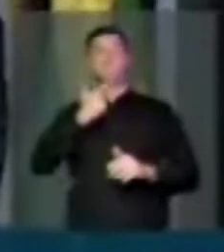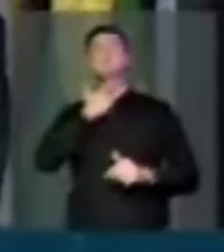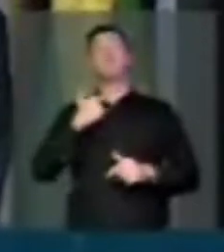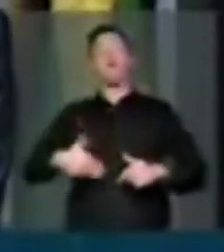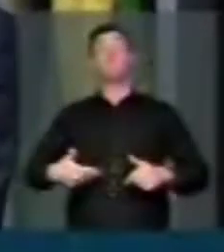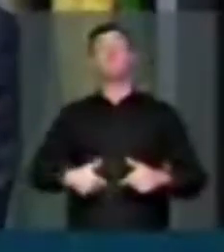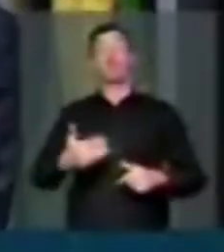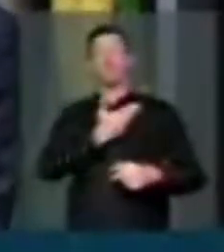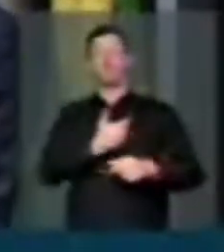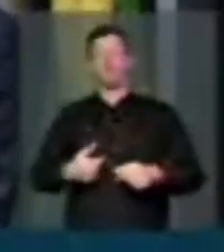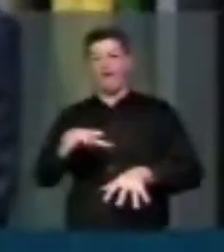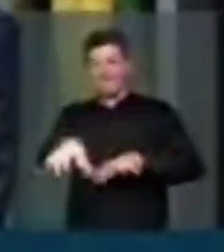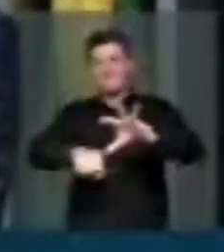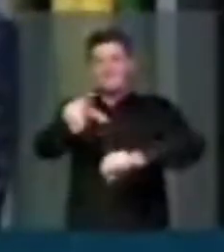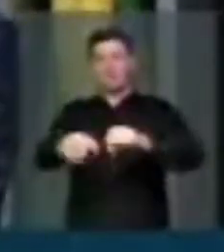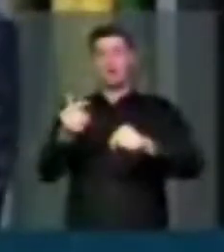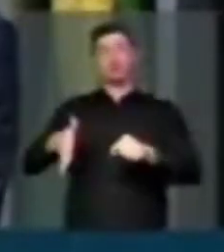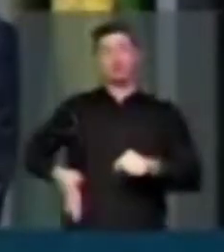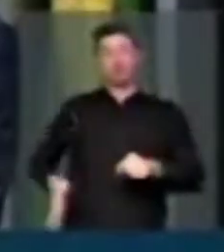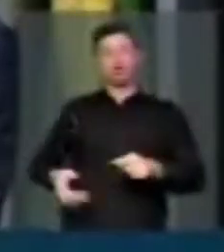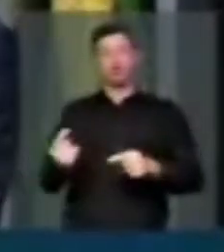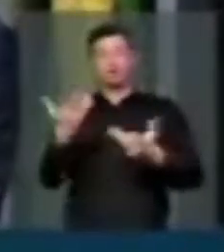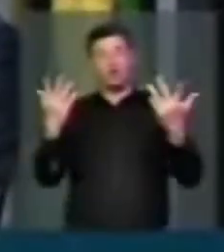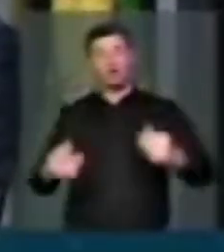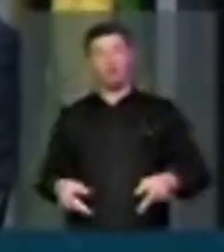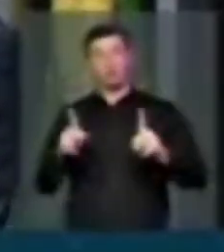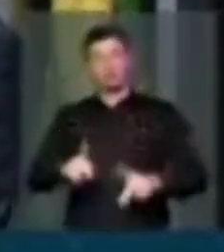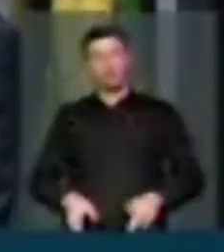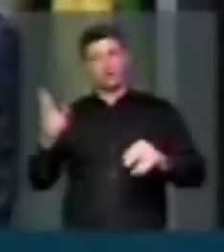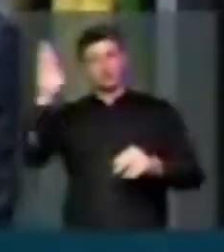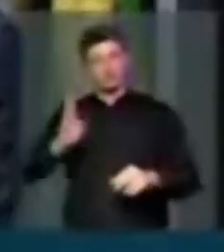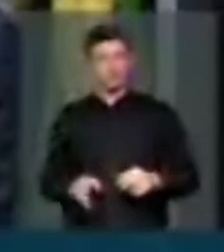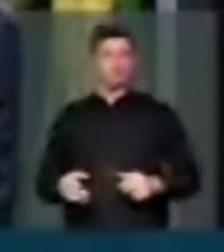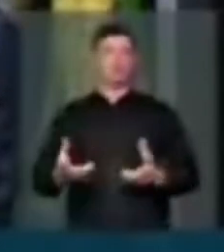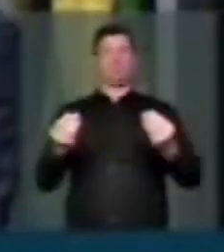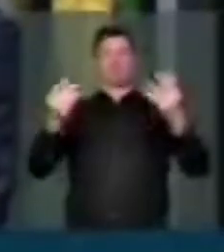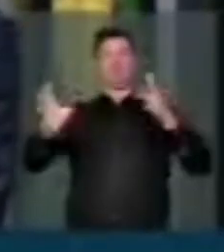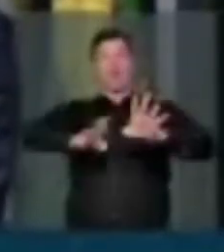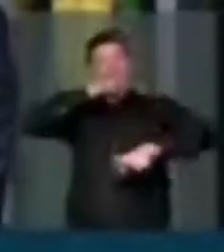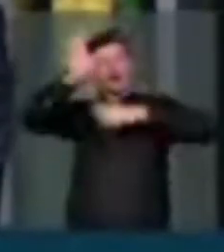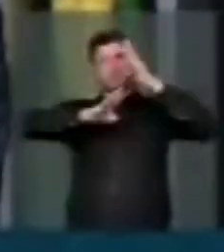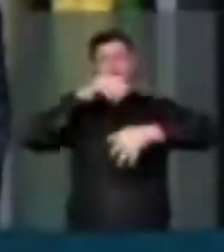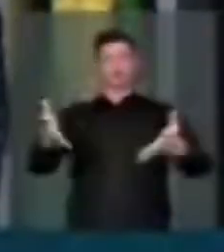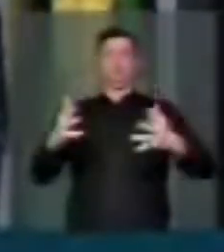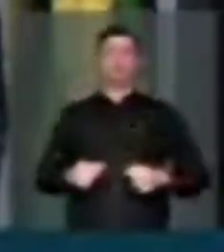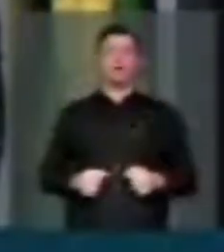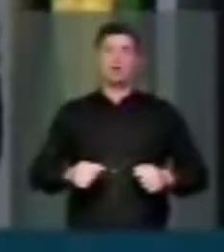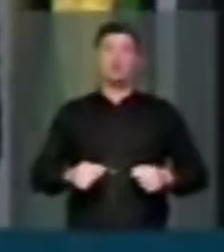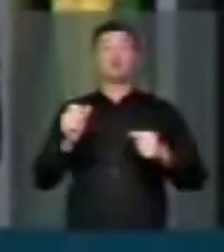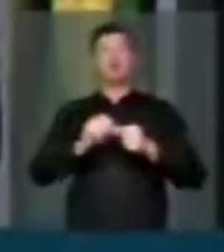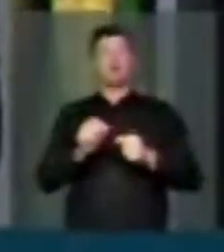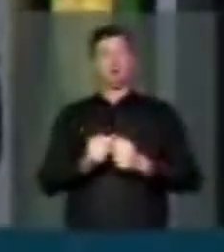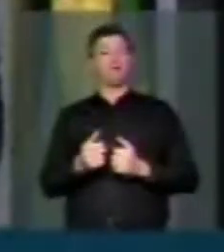avança sobre o bolso desse universo de brasileiros de maneira tão abusiva que causa uma